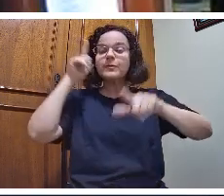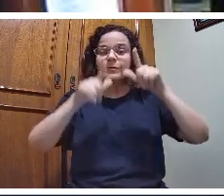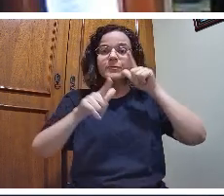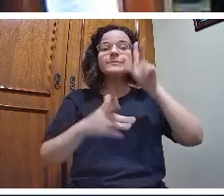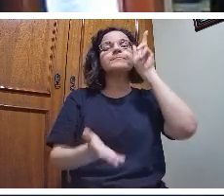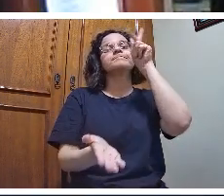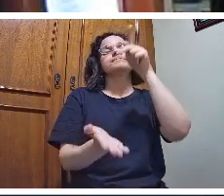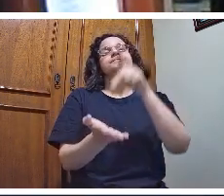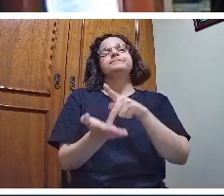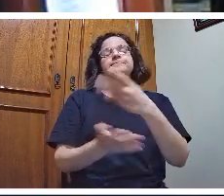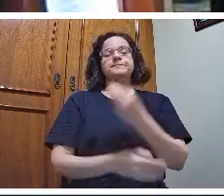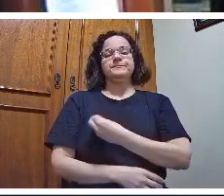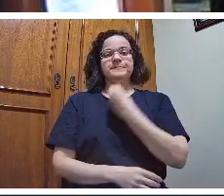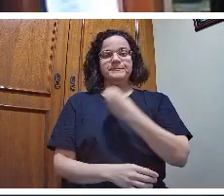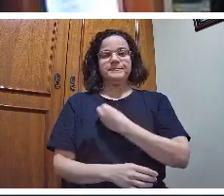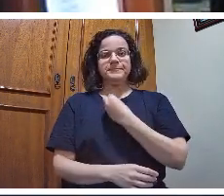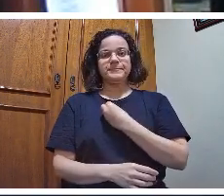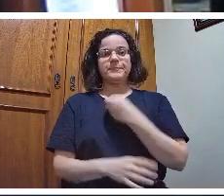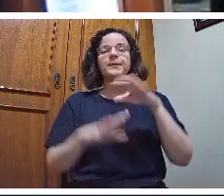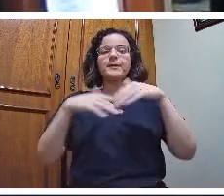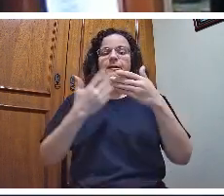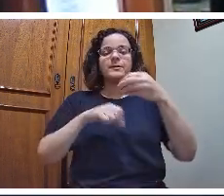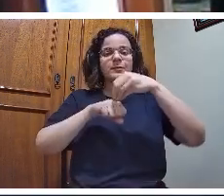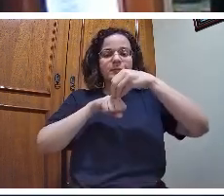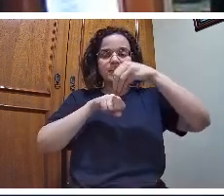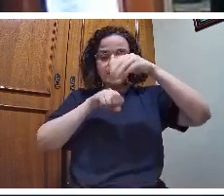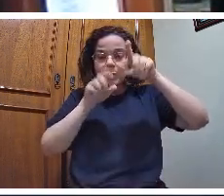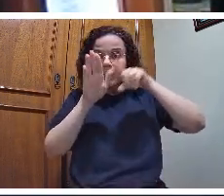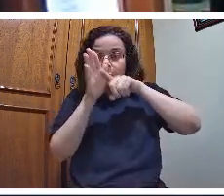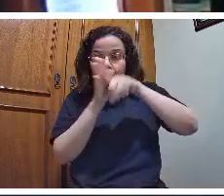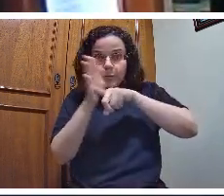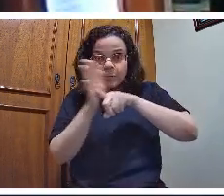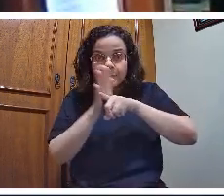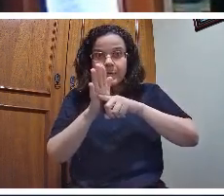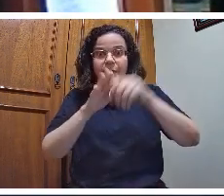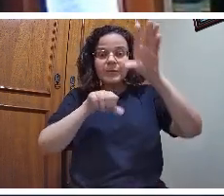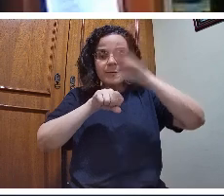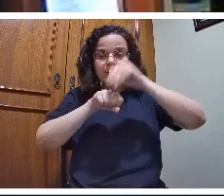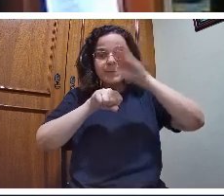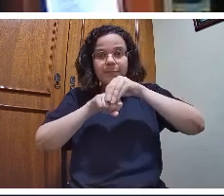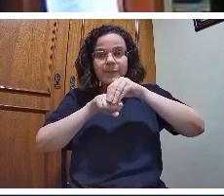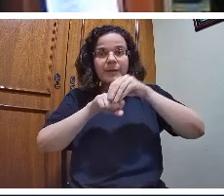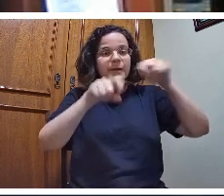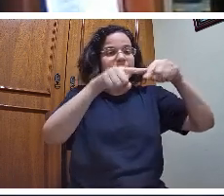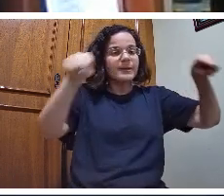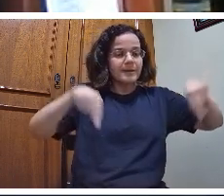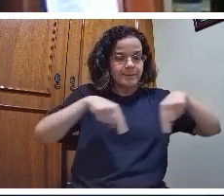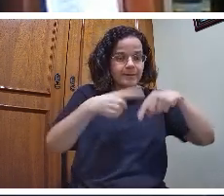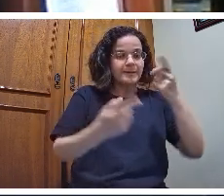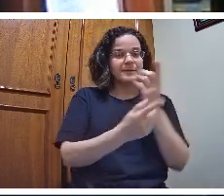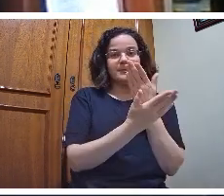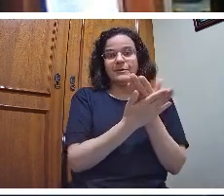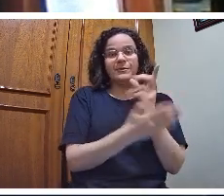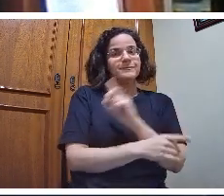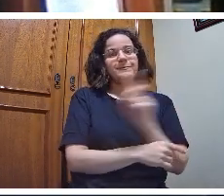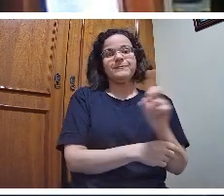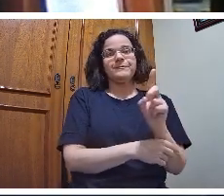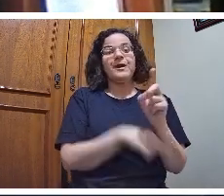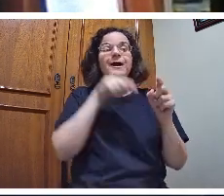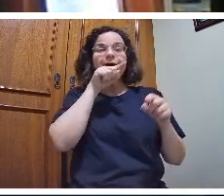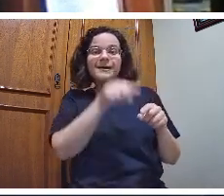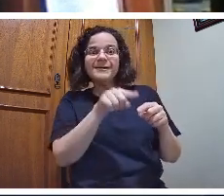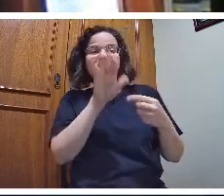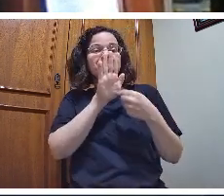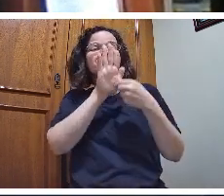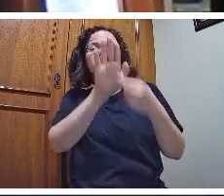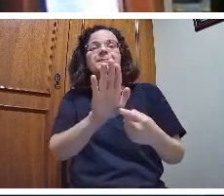Então, o conhecimento científico não está na sala de aula. Na sala de aula está a representação do conhecimento científico, teórica. a